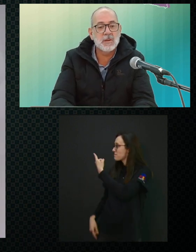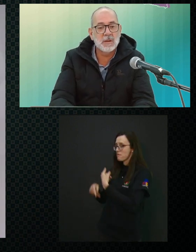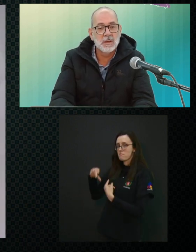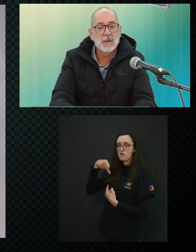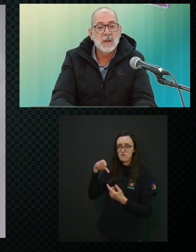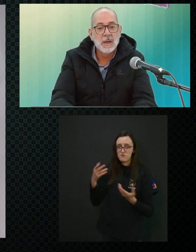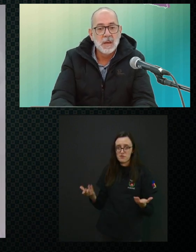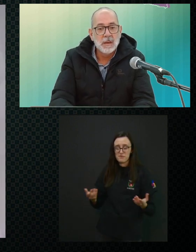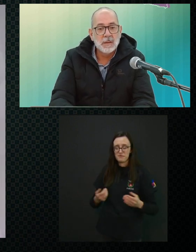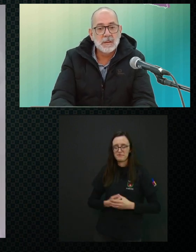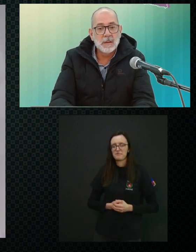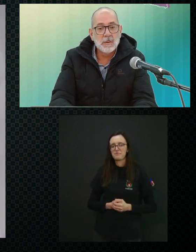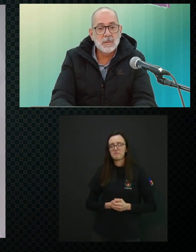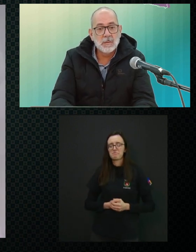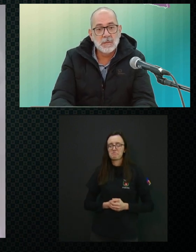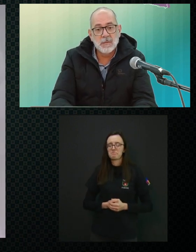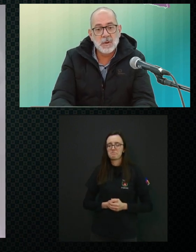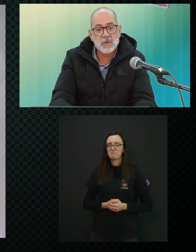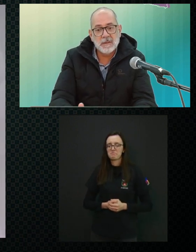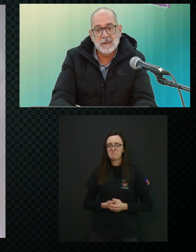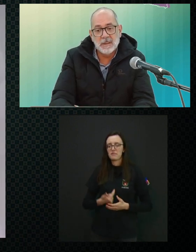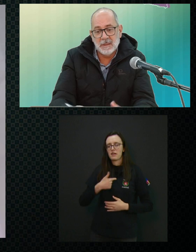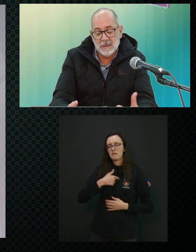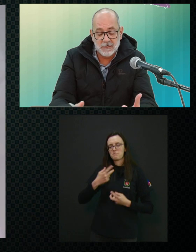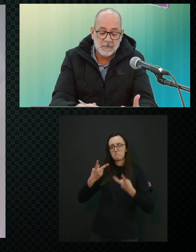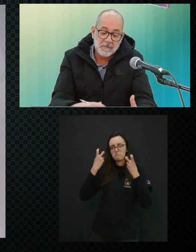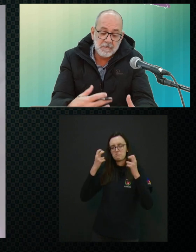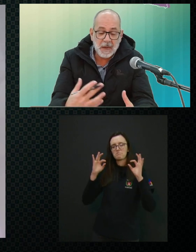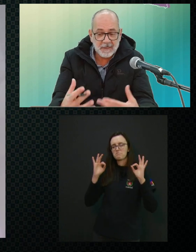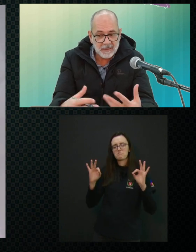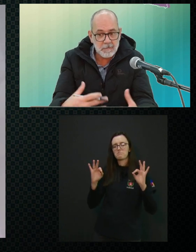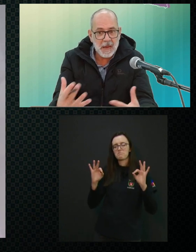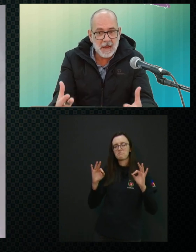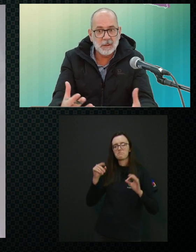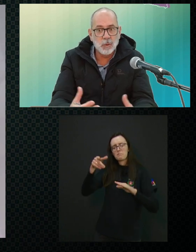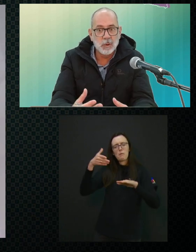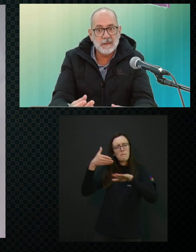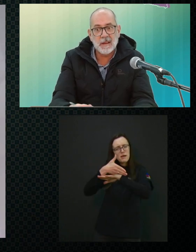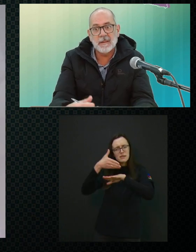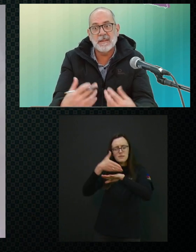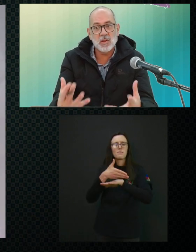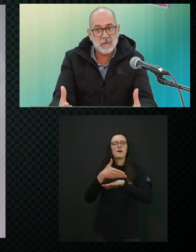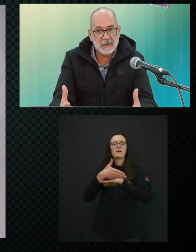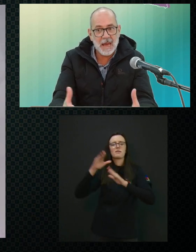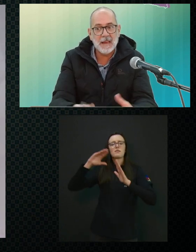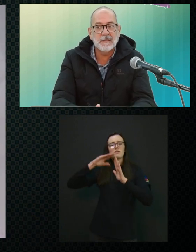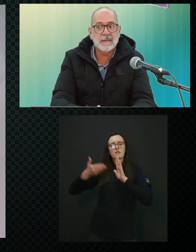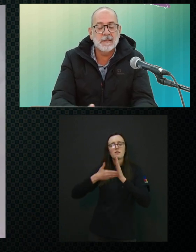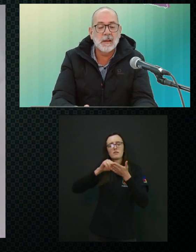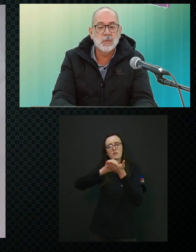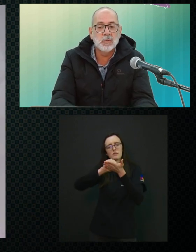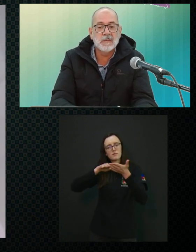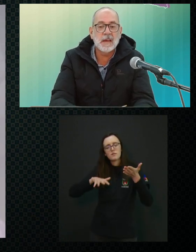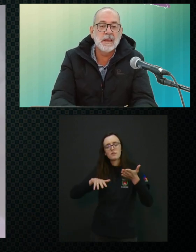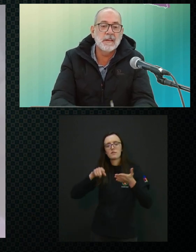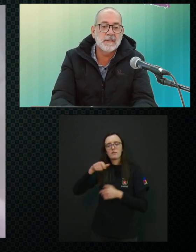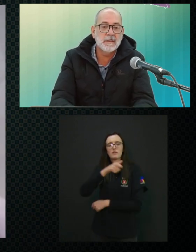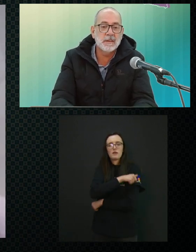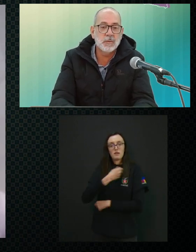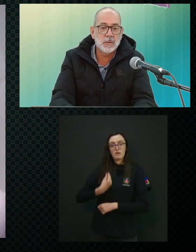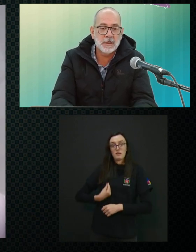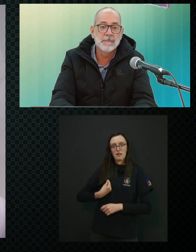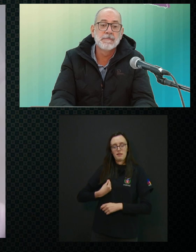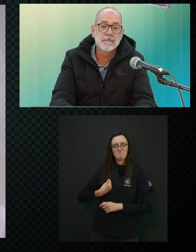né, Cíntia? Então, eu vejo, assim, participar de todas as atividades que esse aluno está